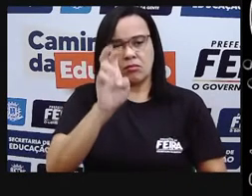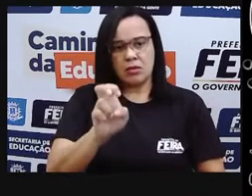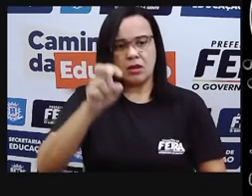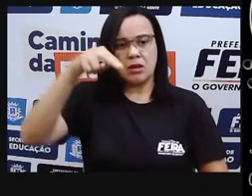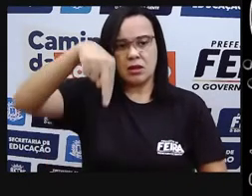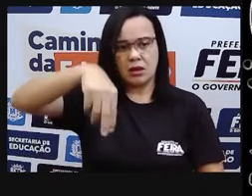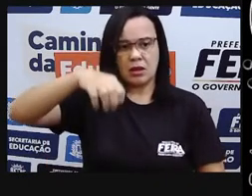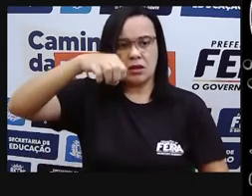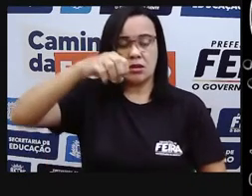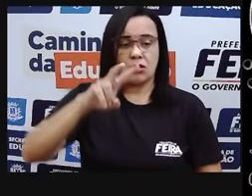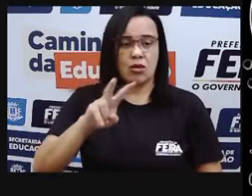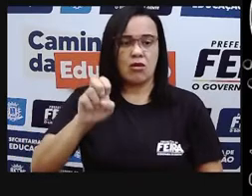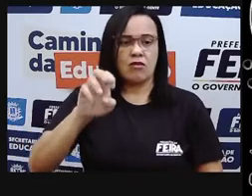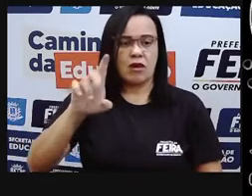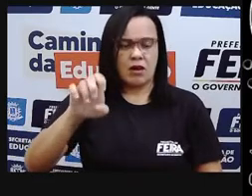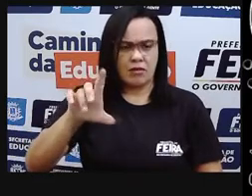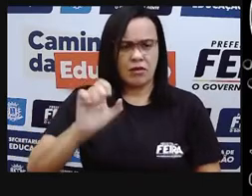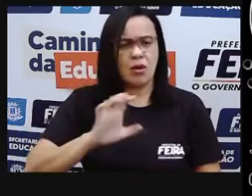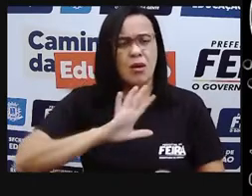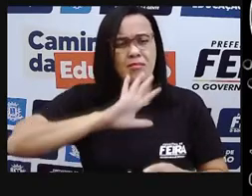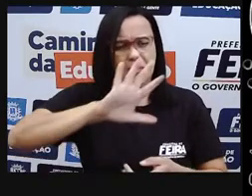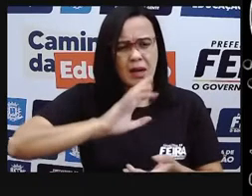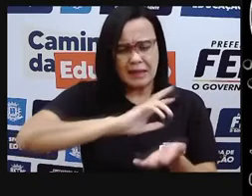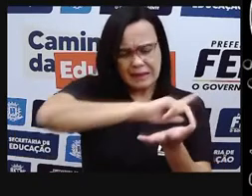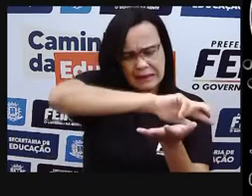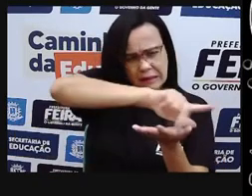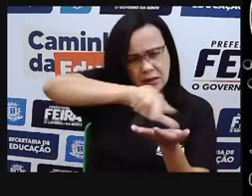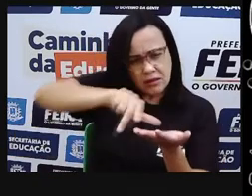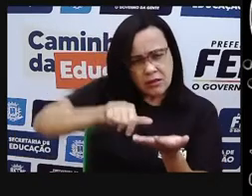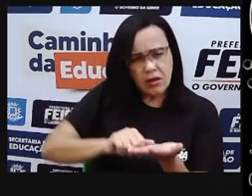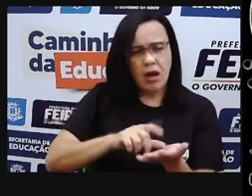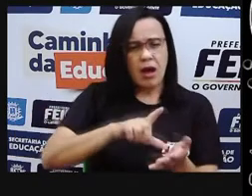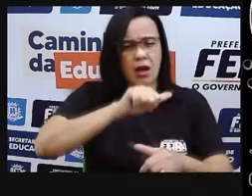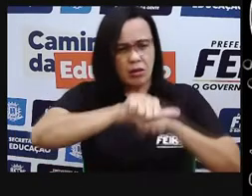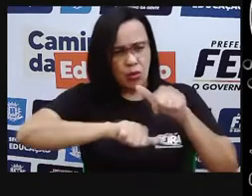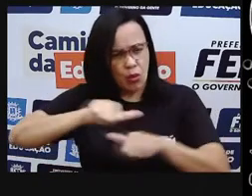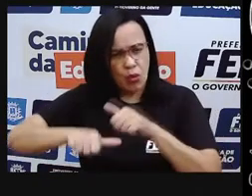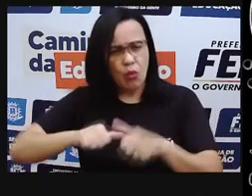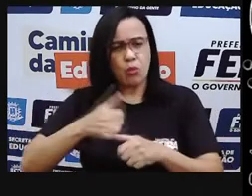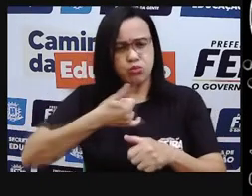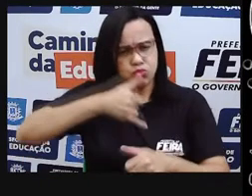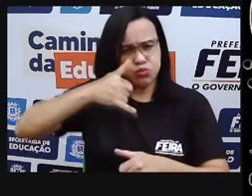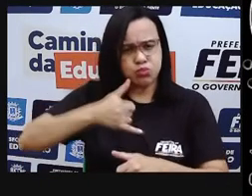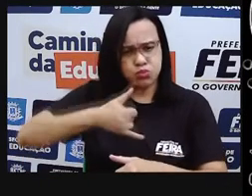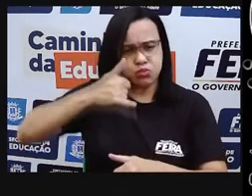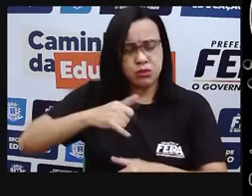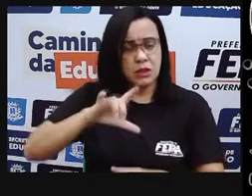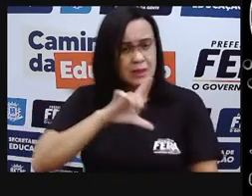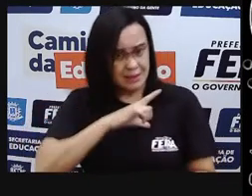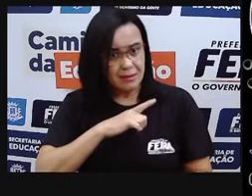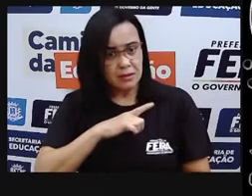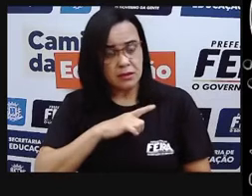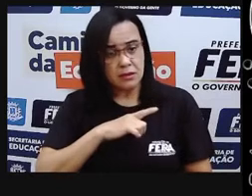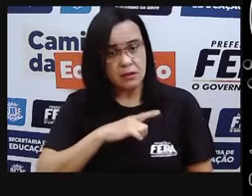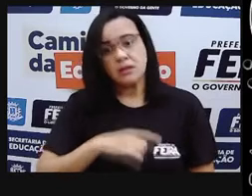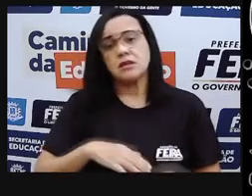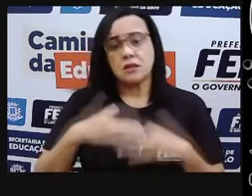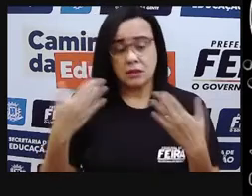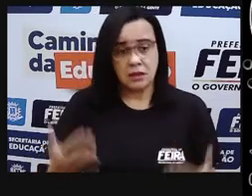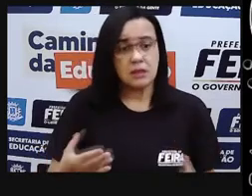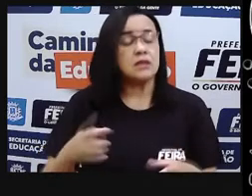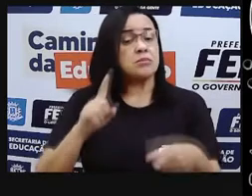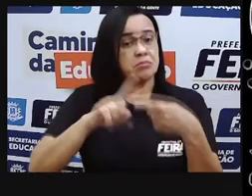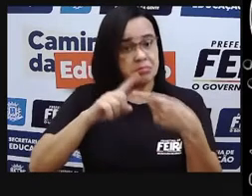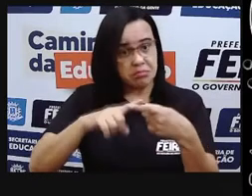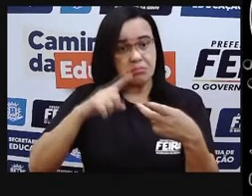Pró, existem formas e tipos de energia? Sim. Por exemplo, né, a gente tem energia cinética,